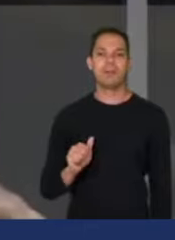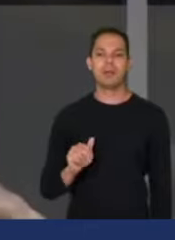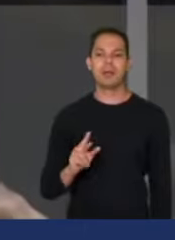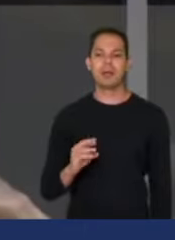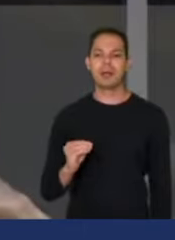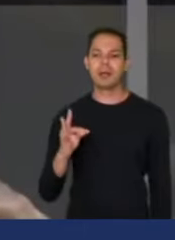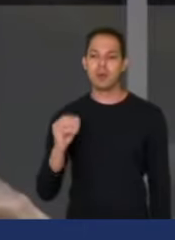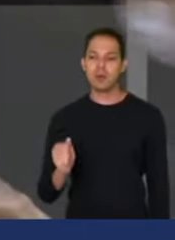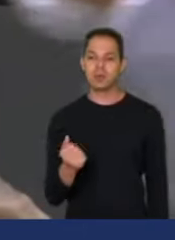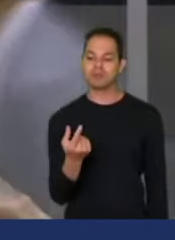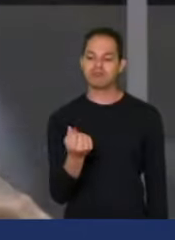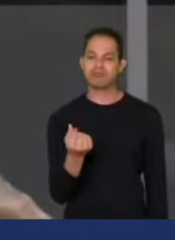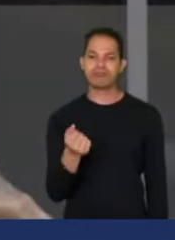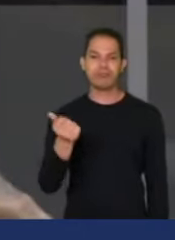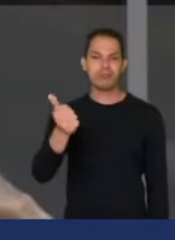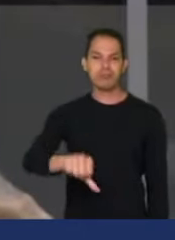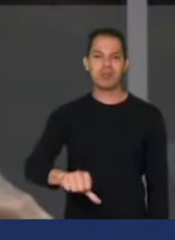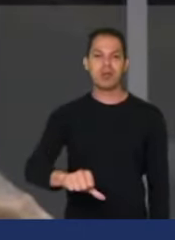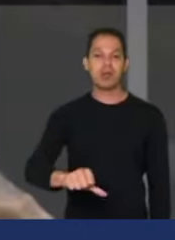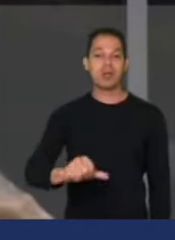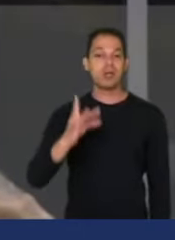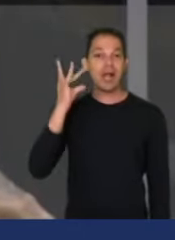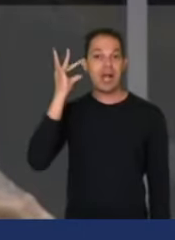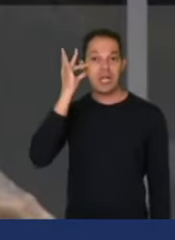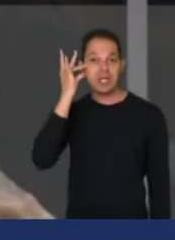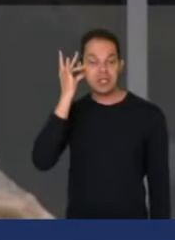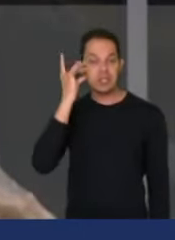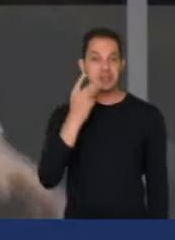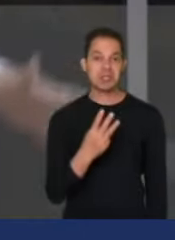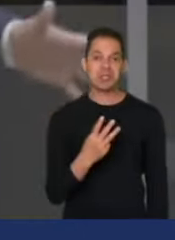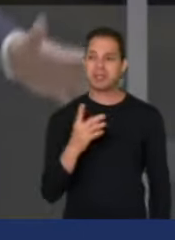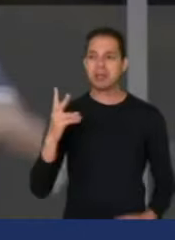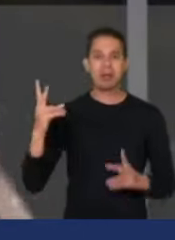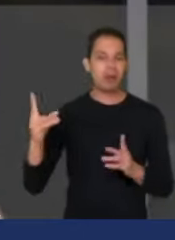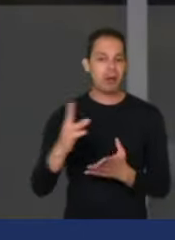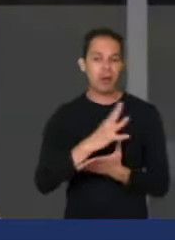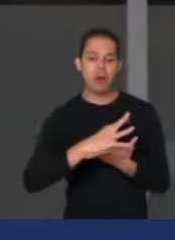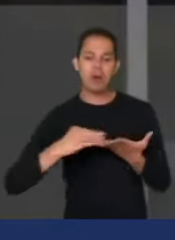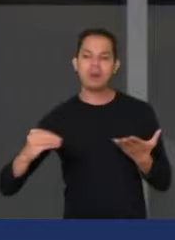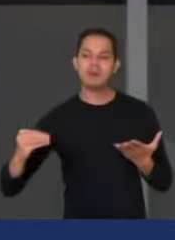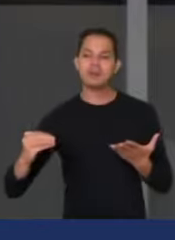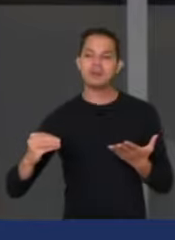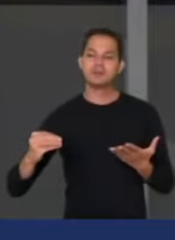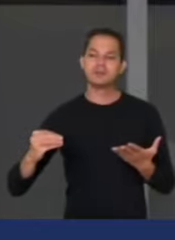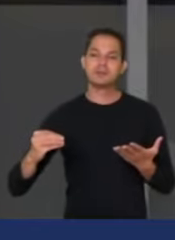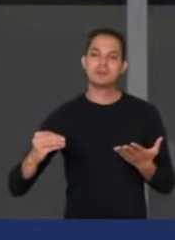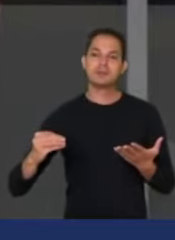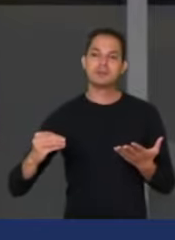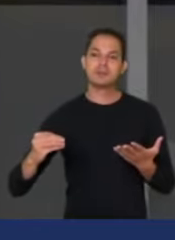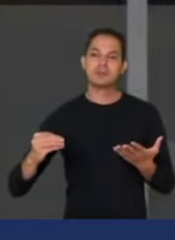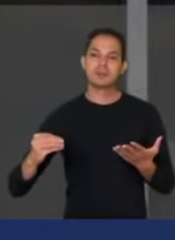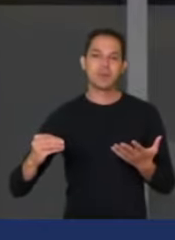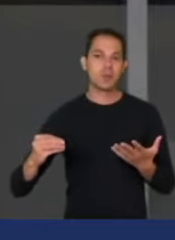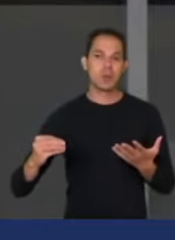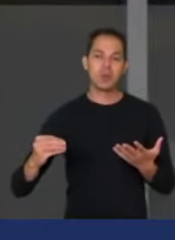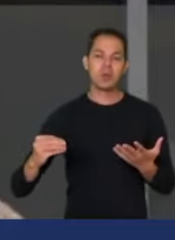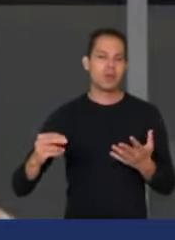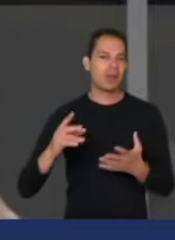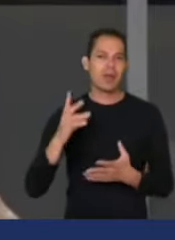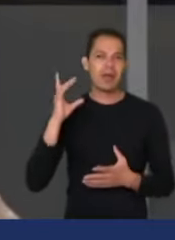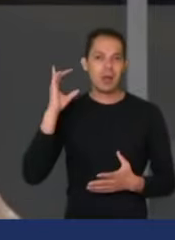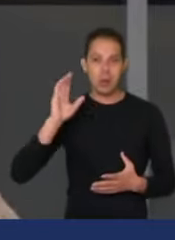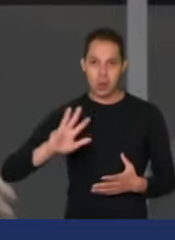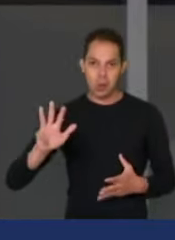do governo Dilma. Dilma 3.0. Posso até chamá-lo de Dilma. Olhe o que ele fez agora com a sua